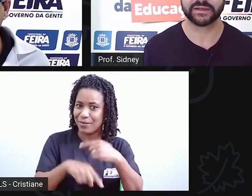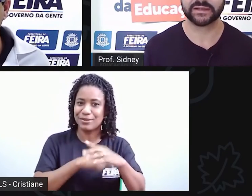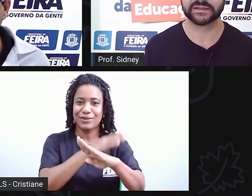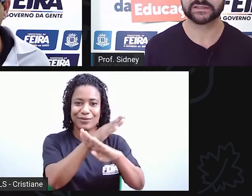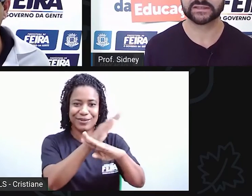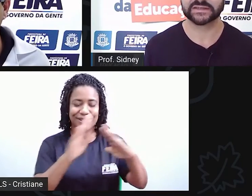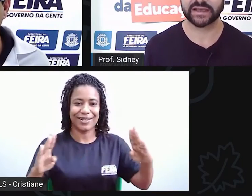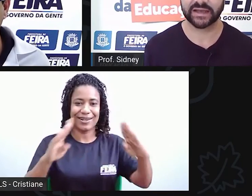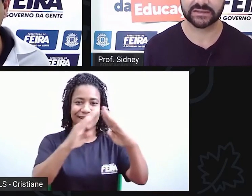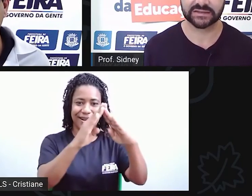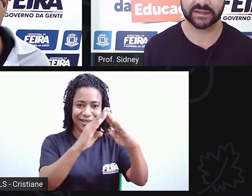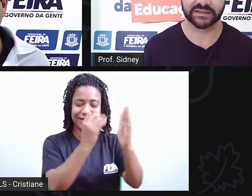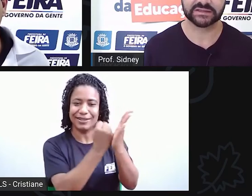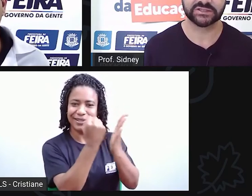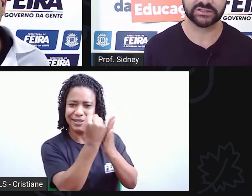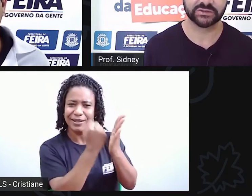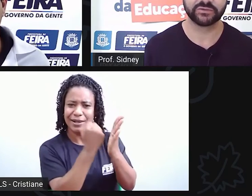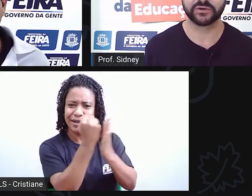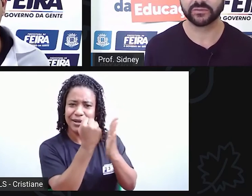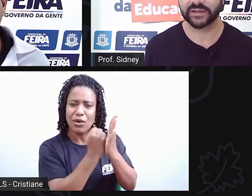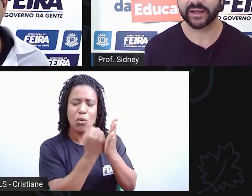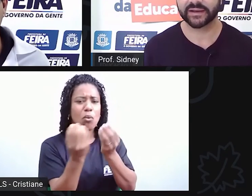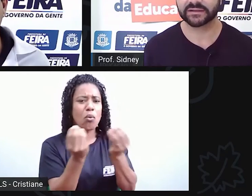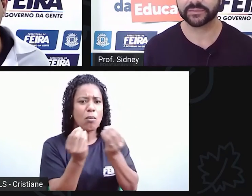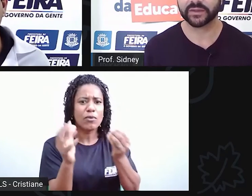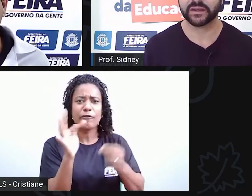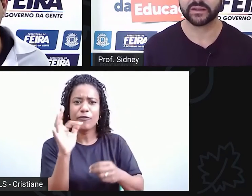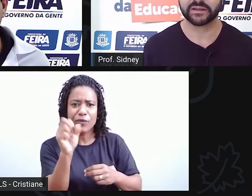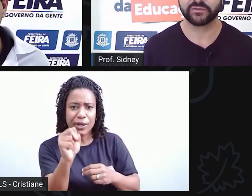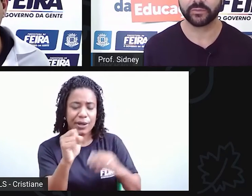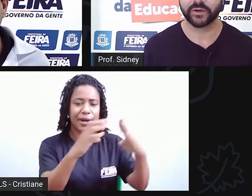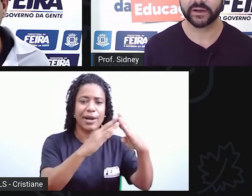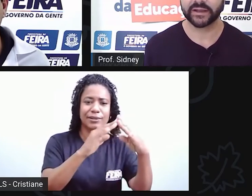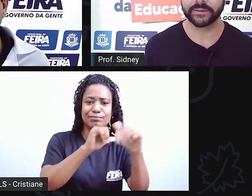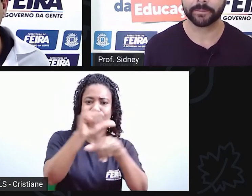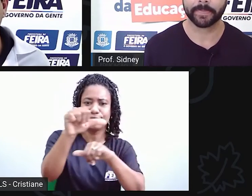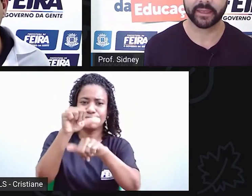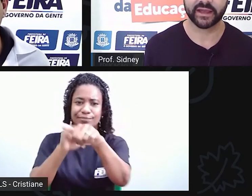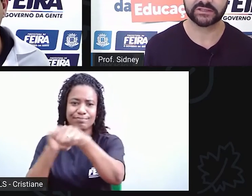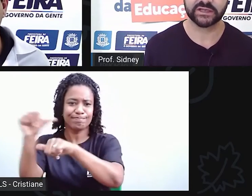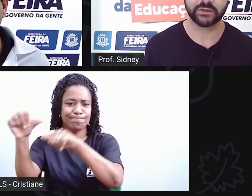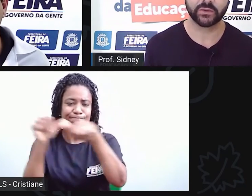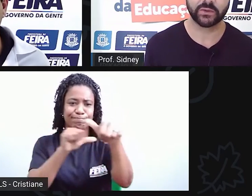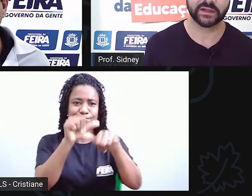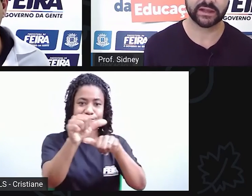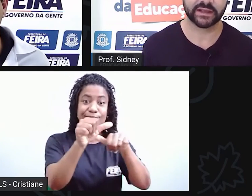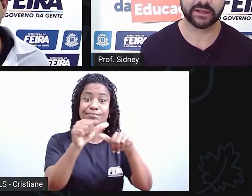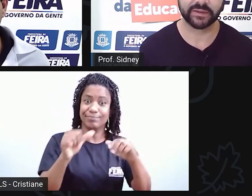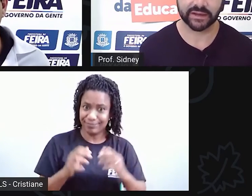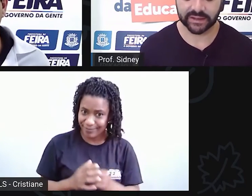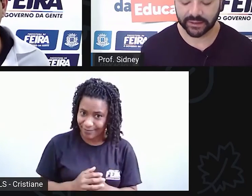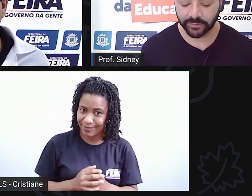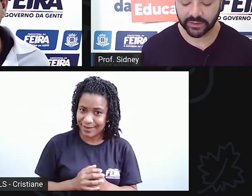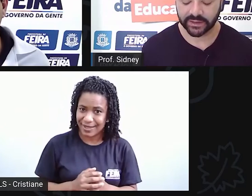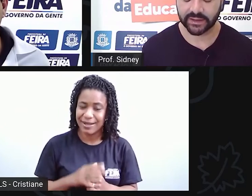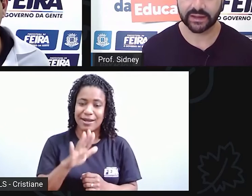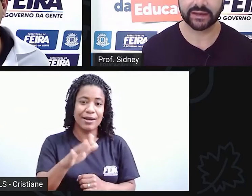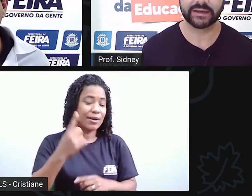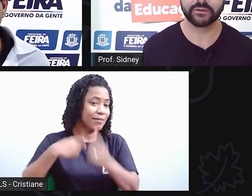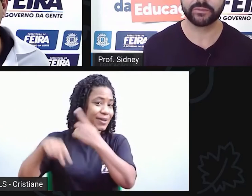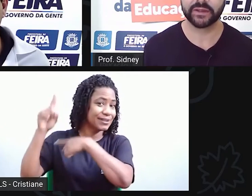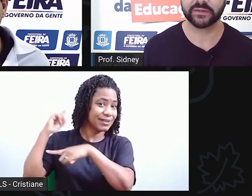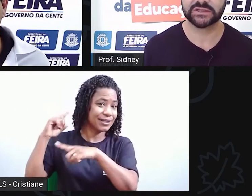as plantas das casas que existiam, que foram mudadas. Teve um porém. A diretora da Câmara, na época,